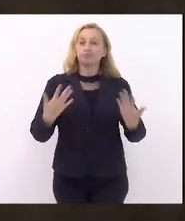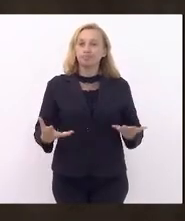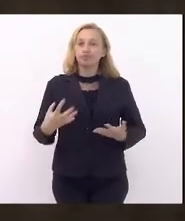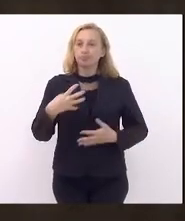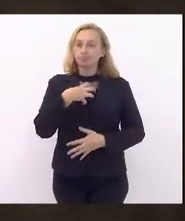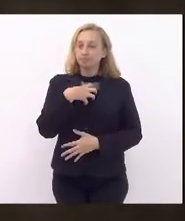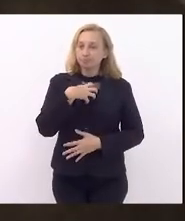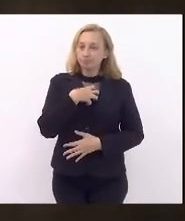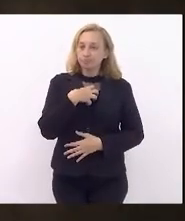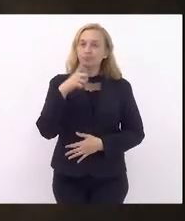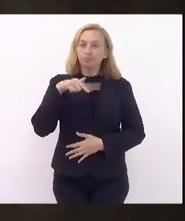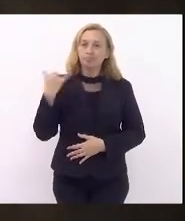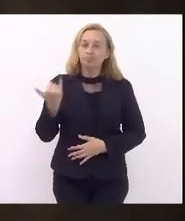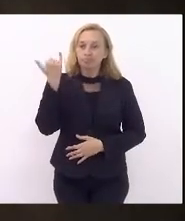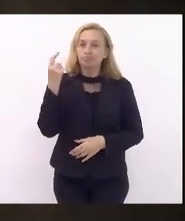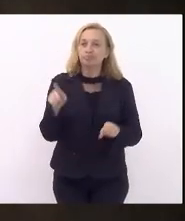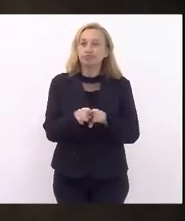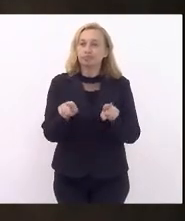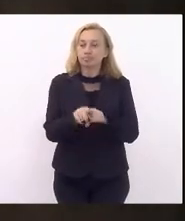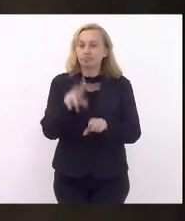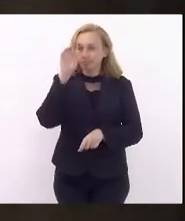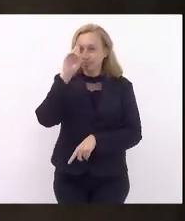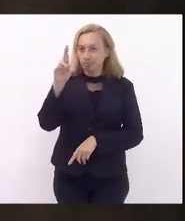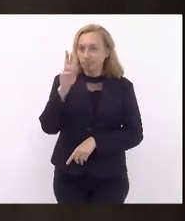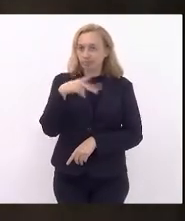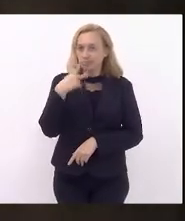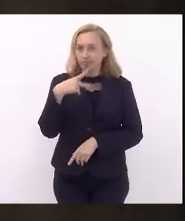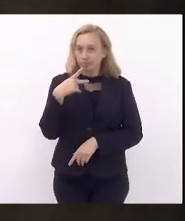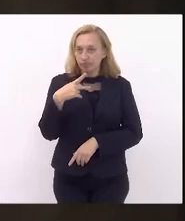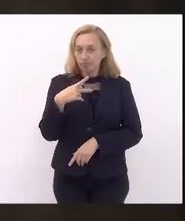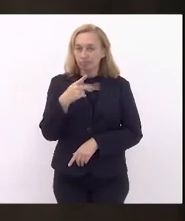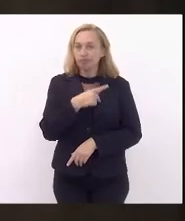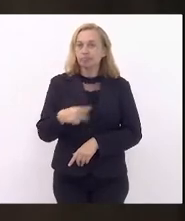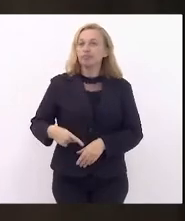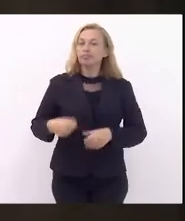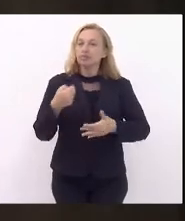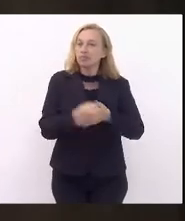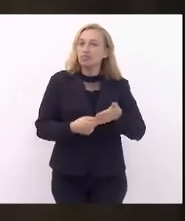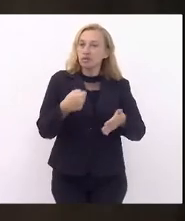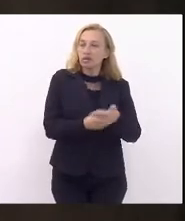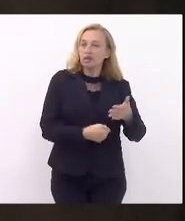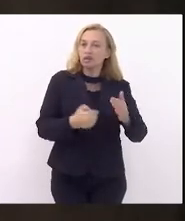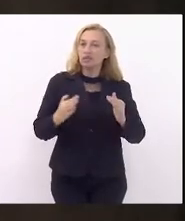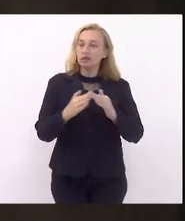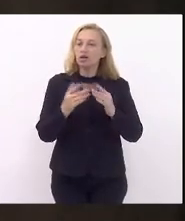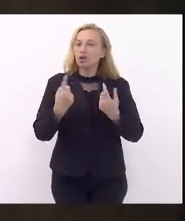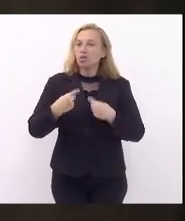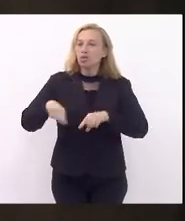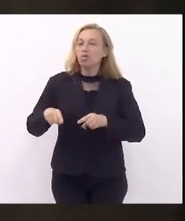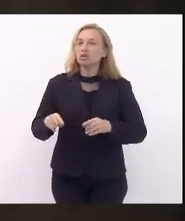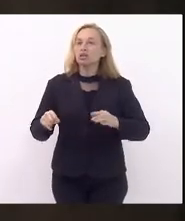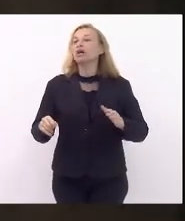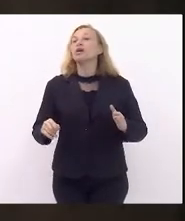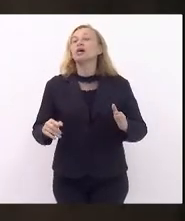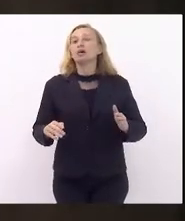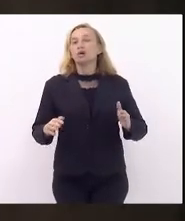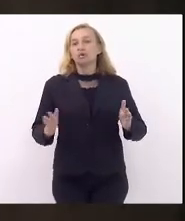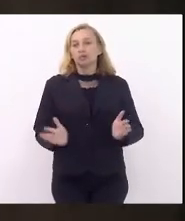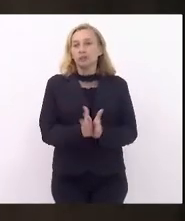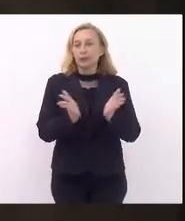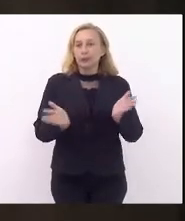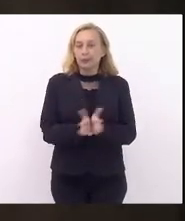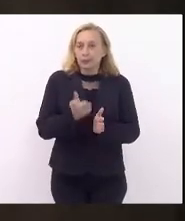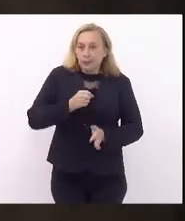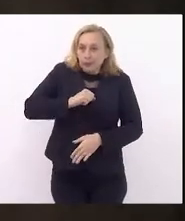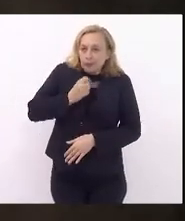sentido, é importante também dizer, Sr. Presidente, que lutamos aqui nessa casa contra a pobreza menstrual e sabemos o quanto